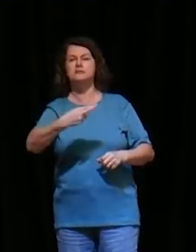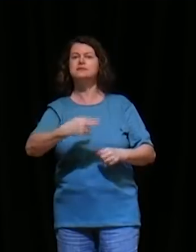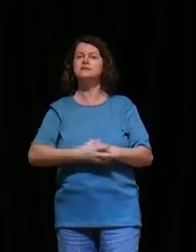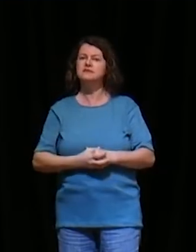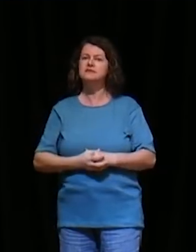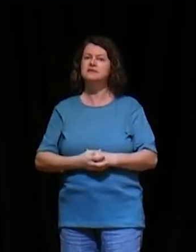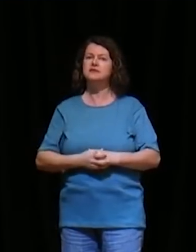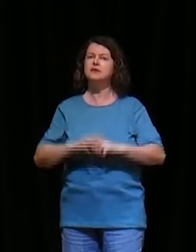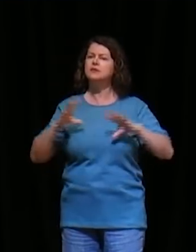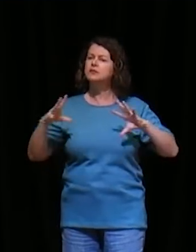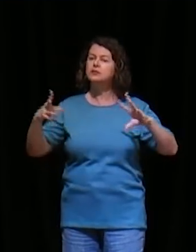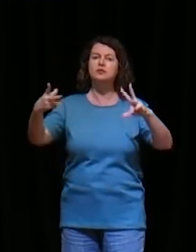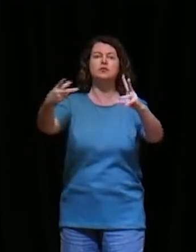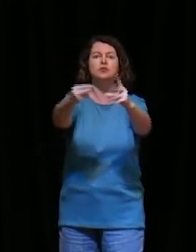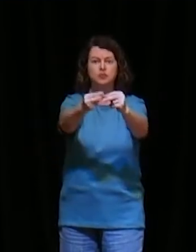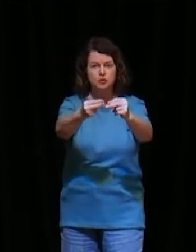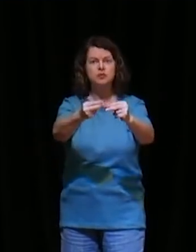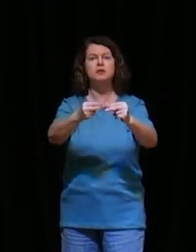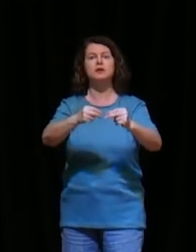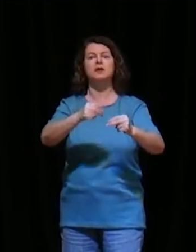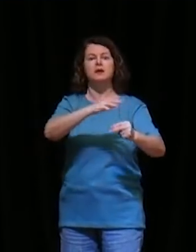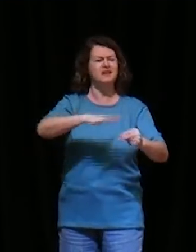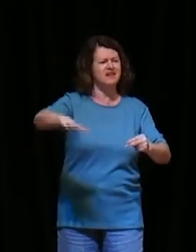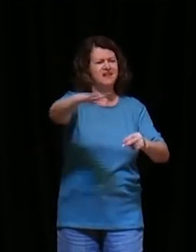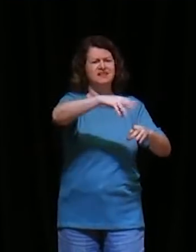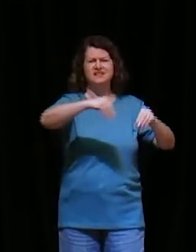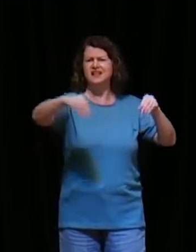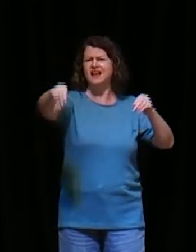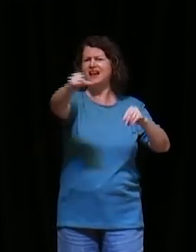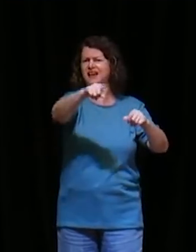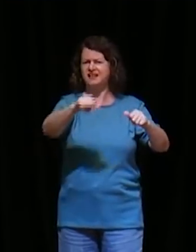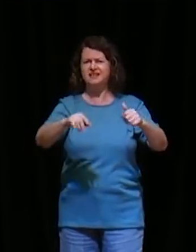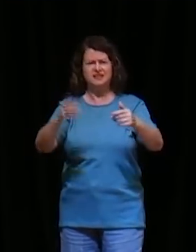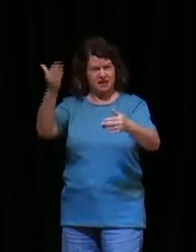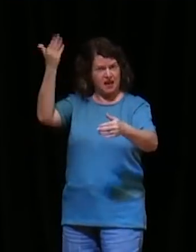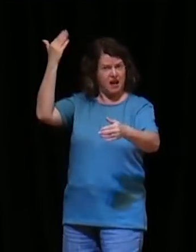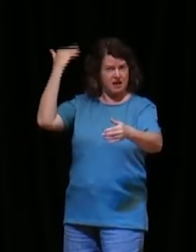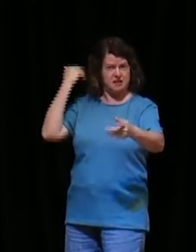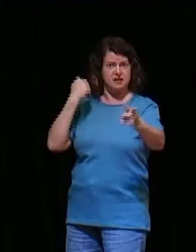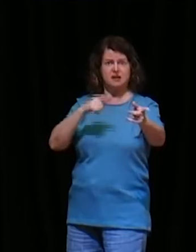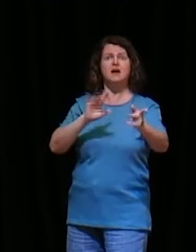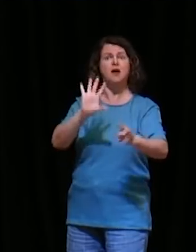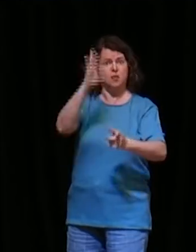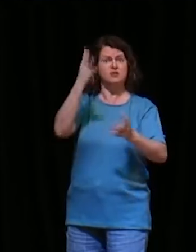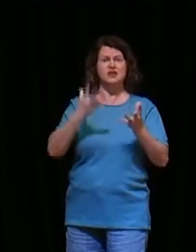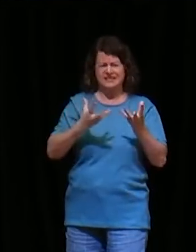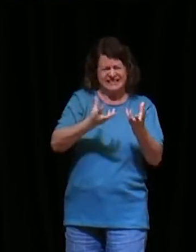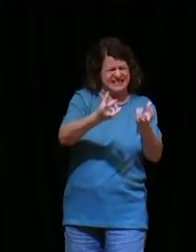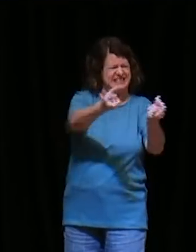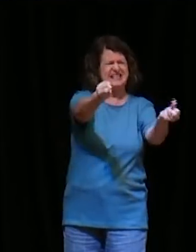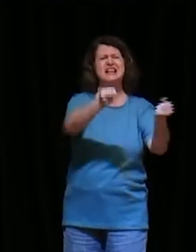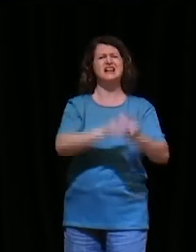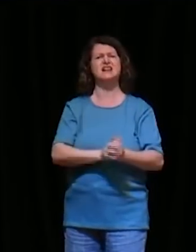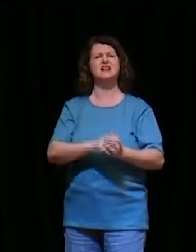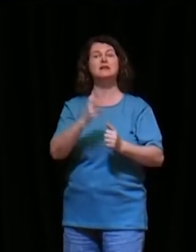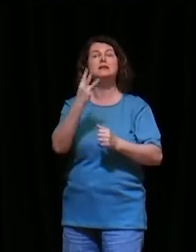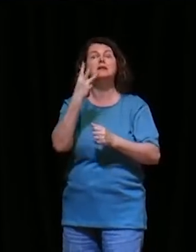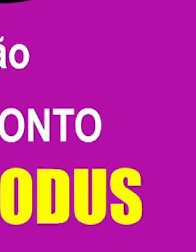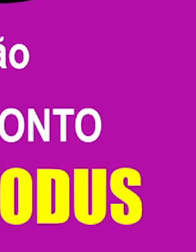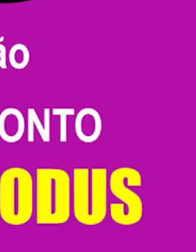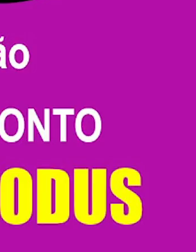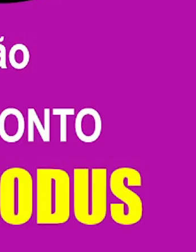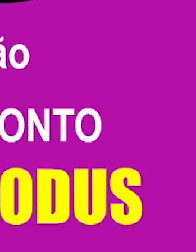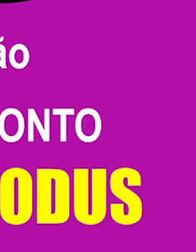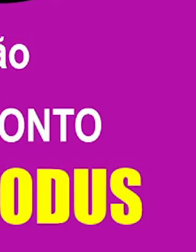aquele mundo conhecido na época, e depois ele ora de novo, depois de três anos e meio, e vem chuva sobre a terra, e